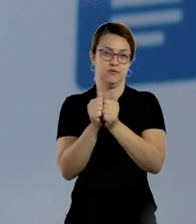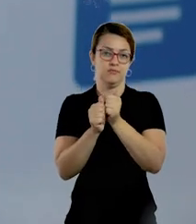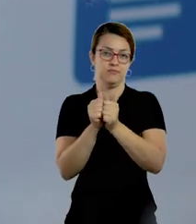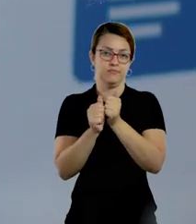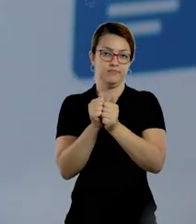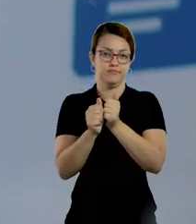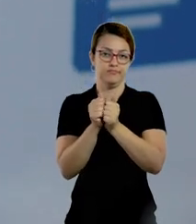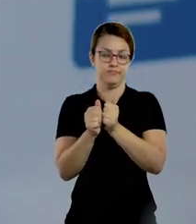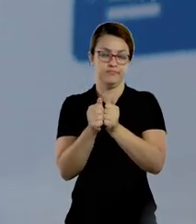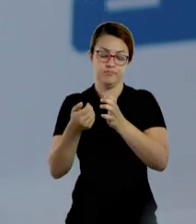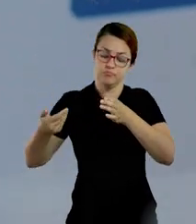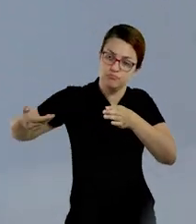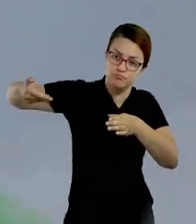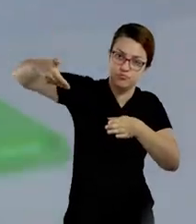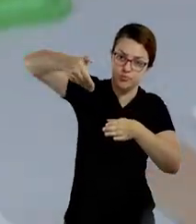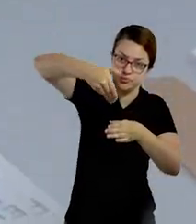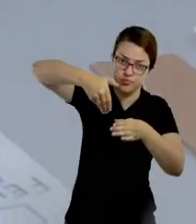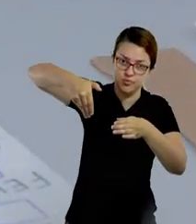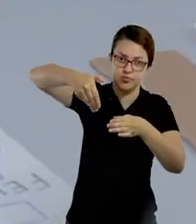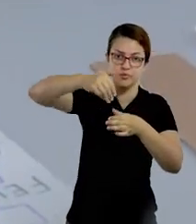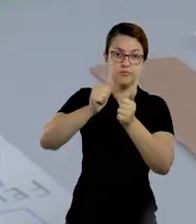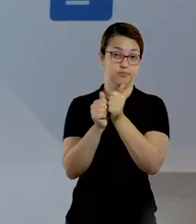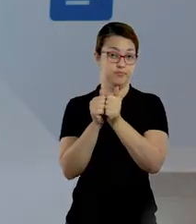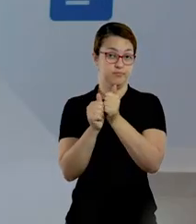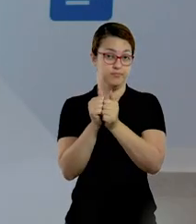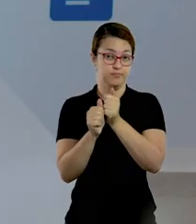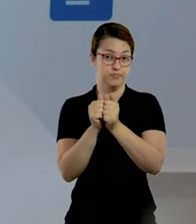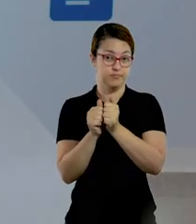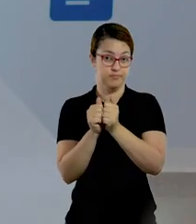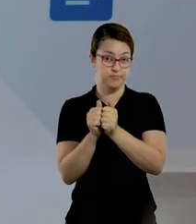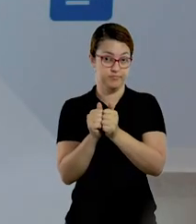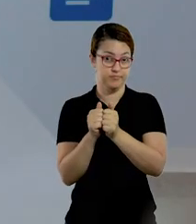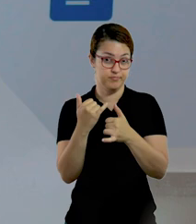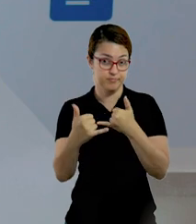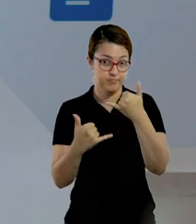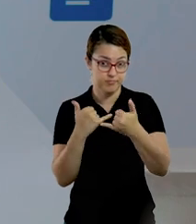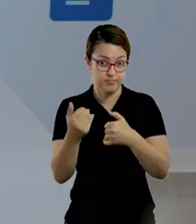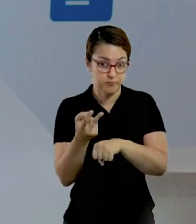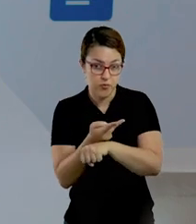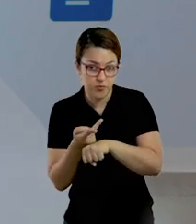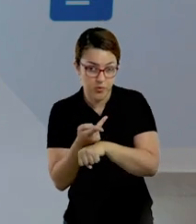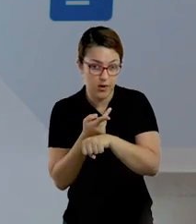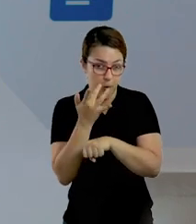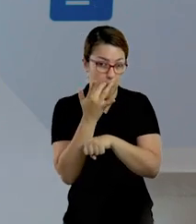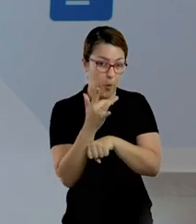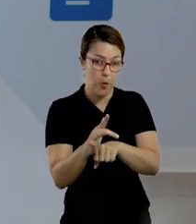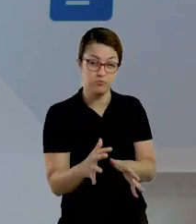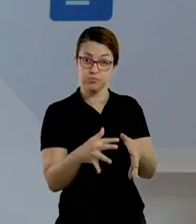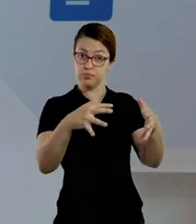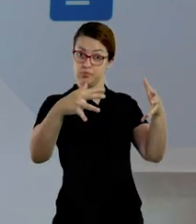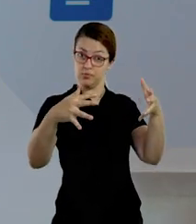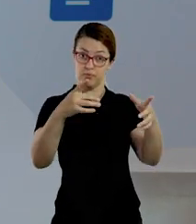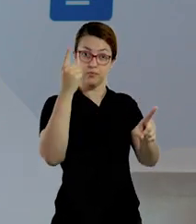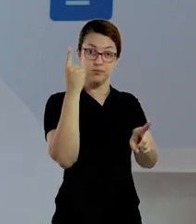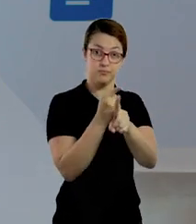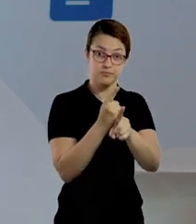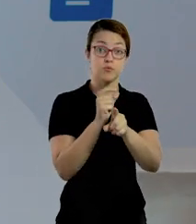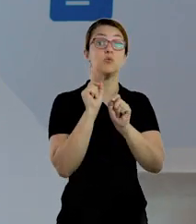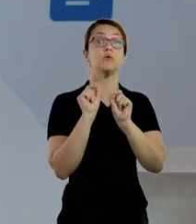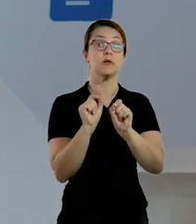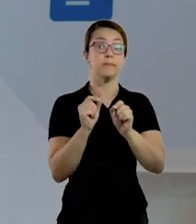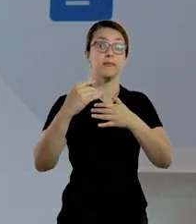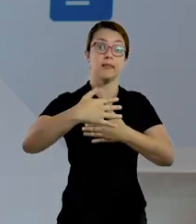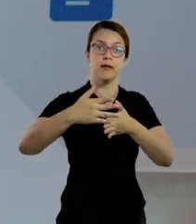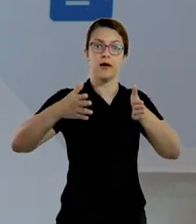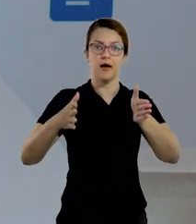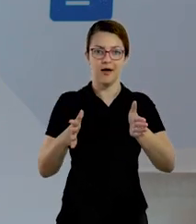Coloquei arroz aqui. Para fazer a brincadeira do caça ao tesouro eu utilizei um papelão,